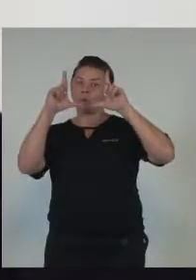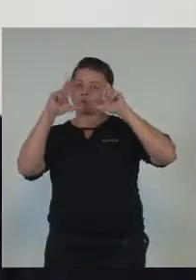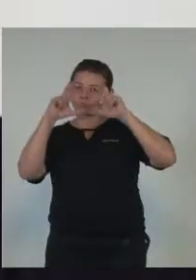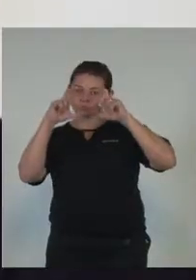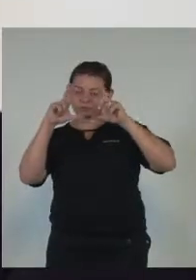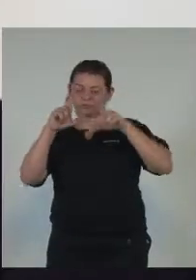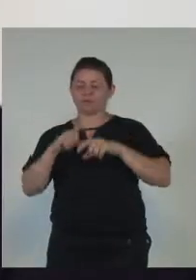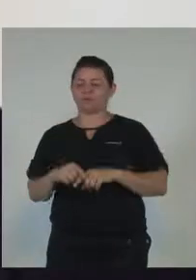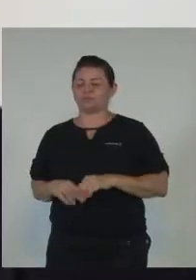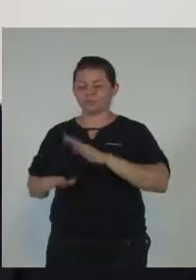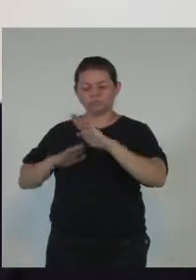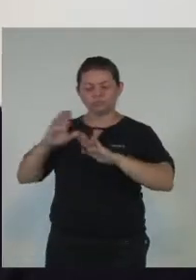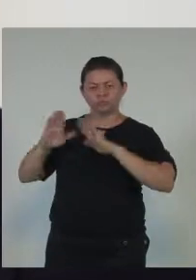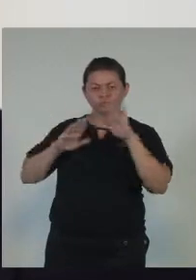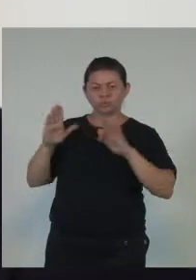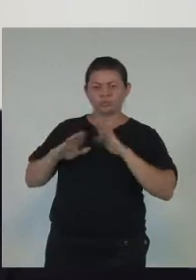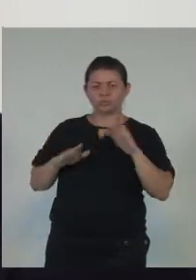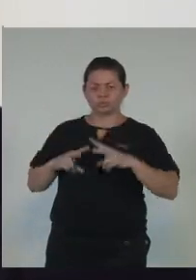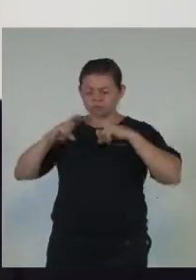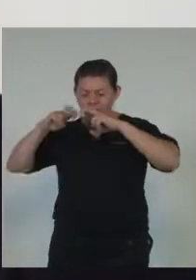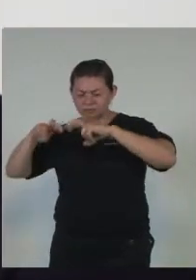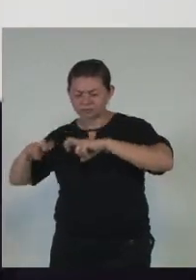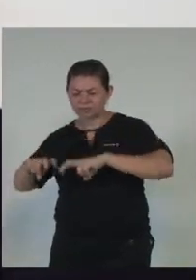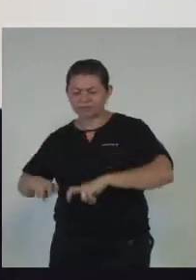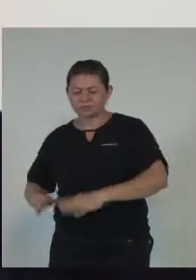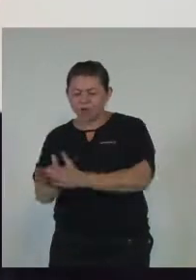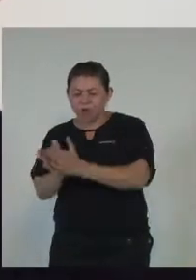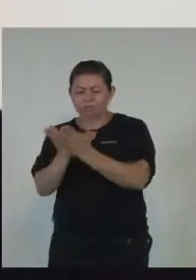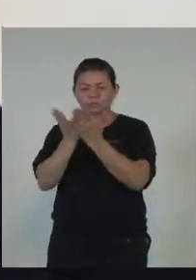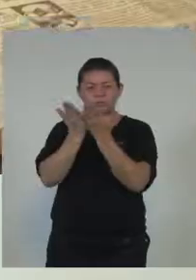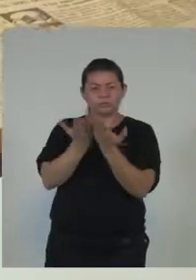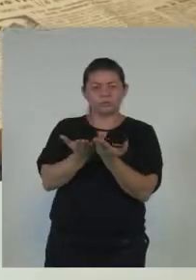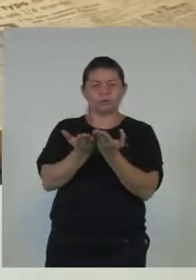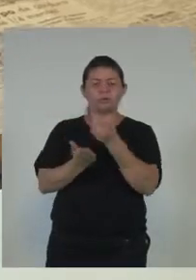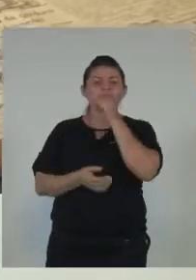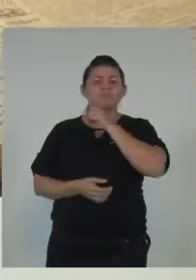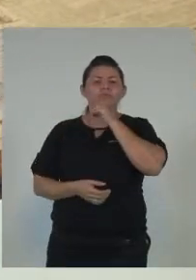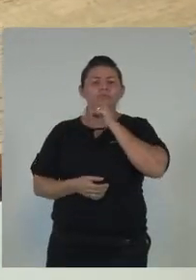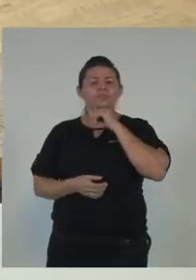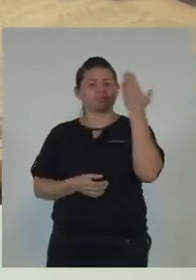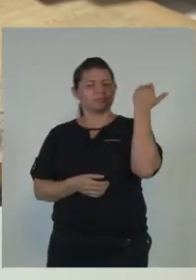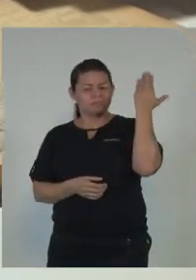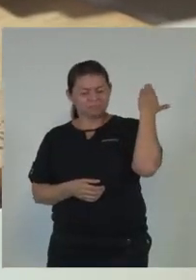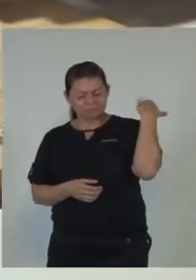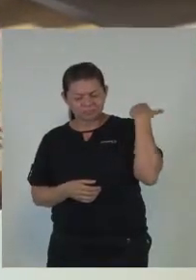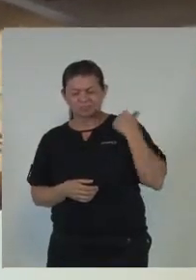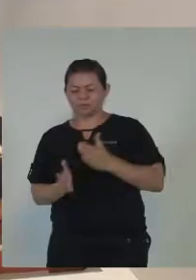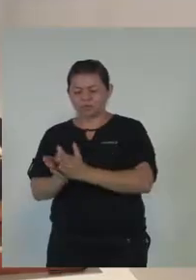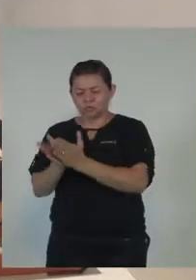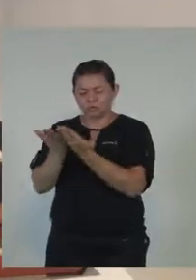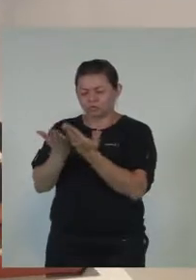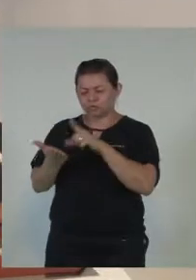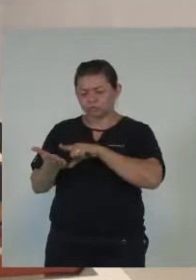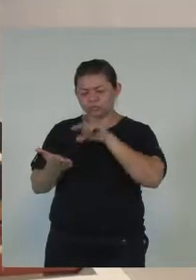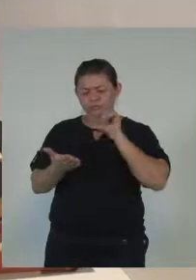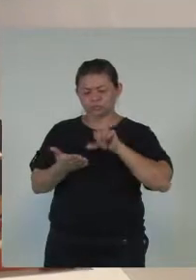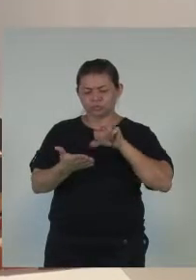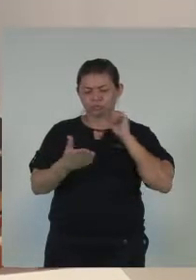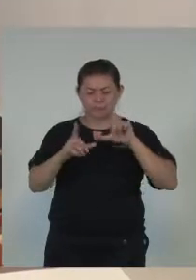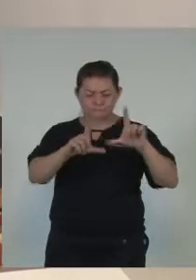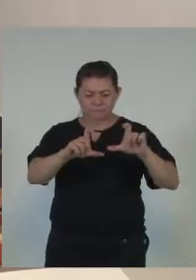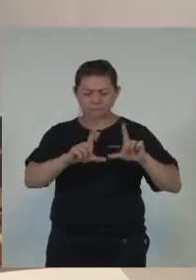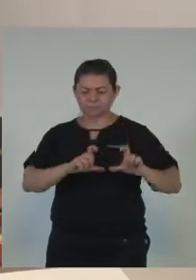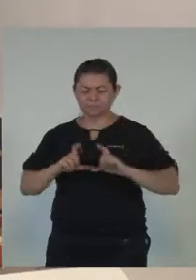Nós conseguimos abrir os livros sem danificar e sem estragar a estrutura dele. Porque é tudo muito antigo. Se você